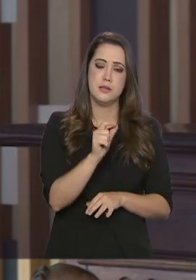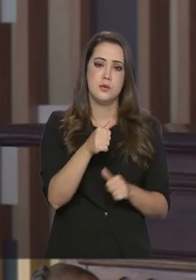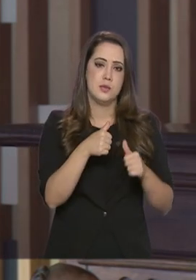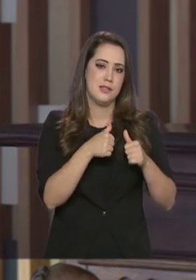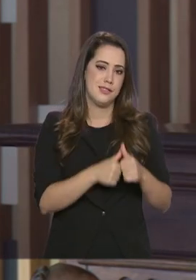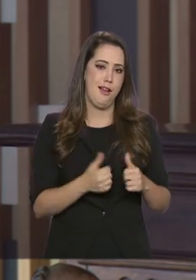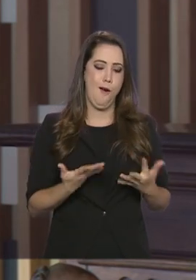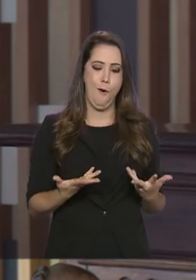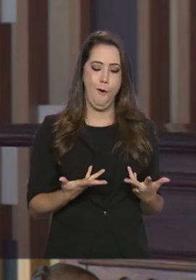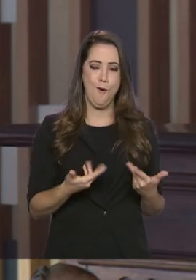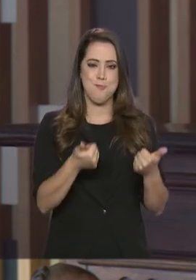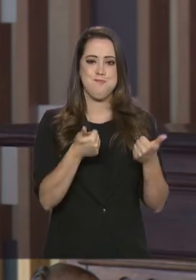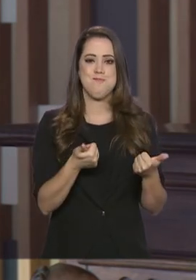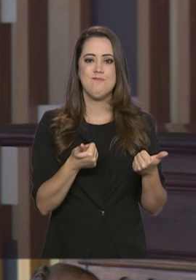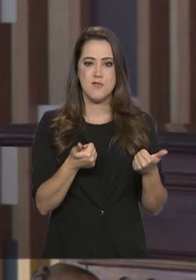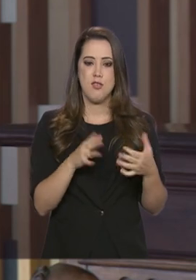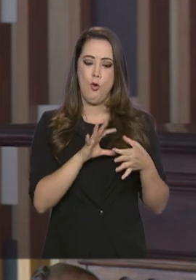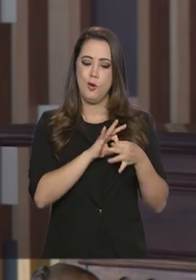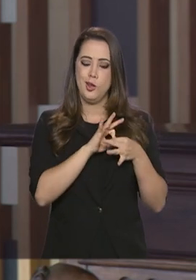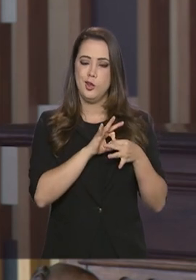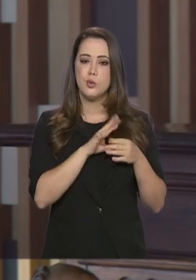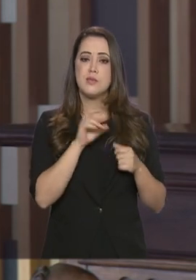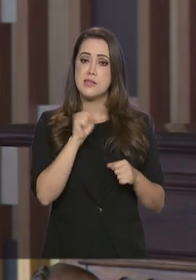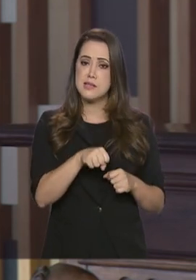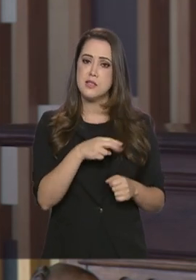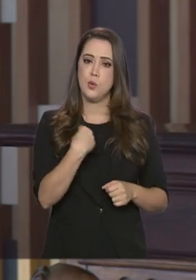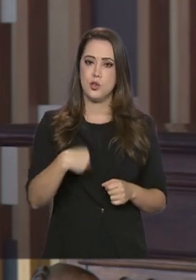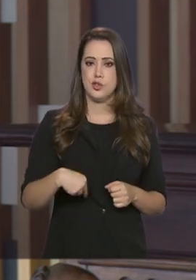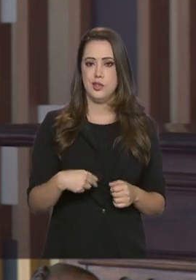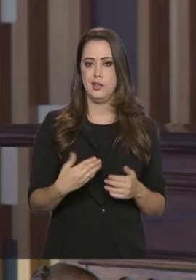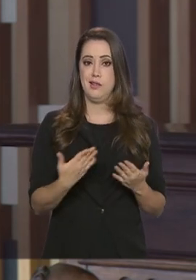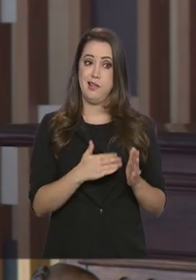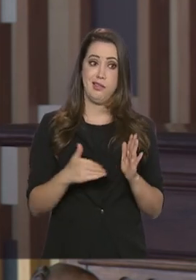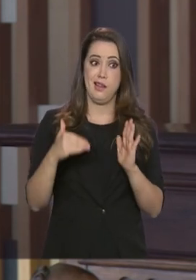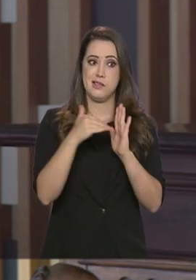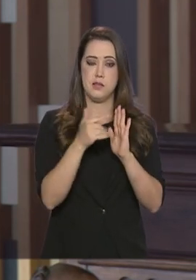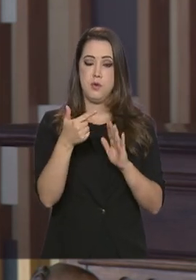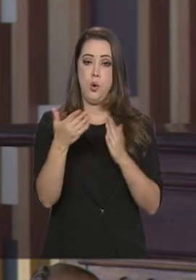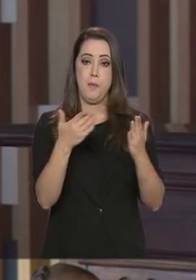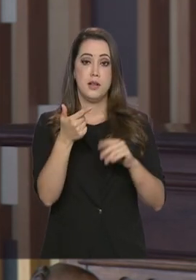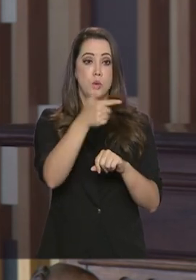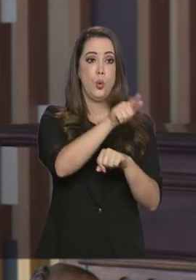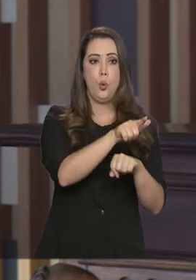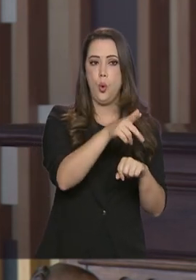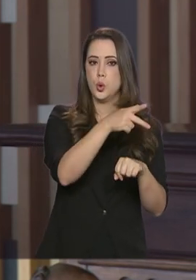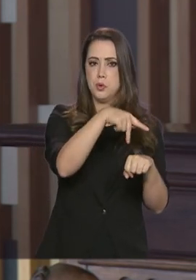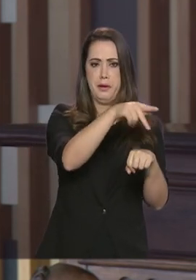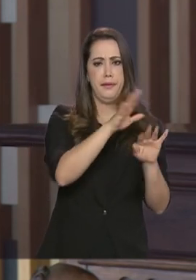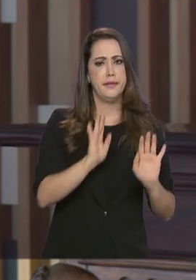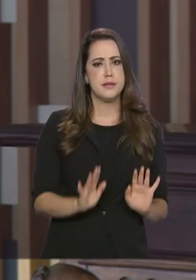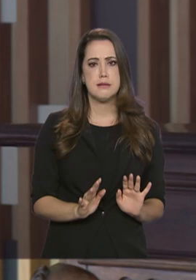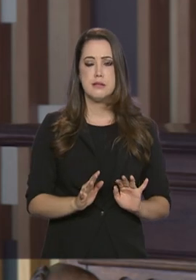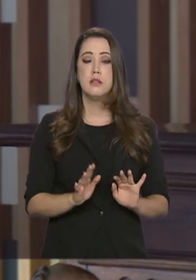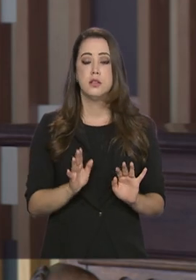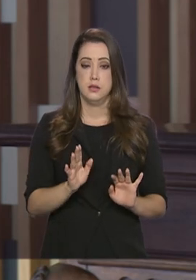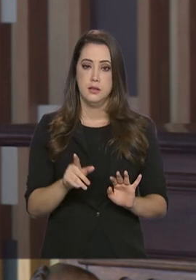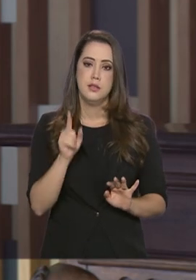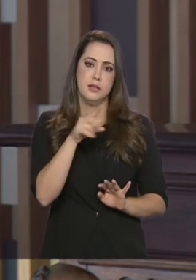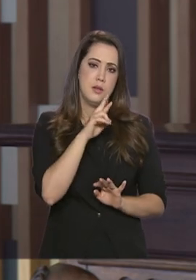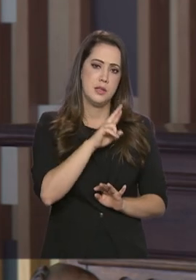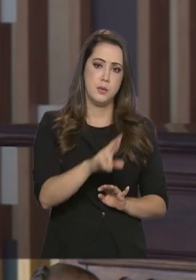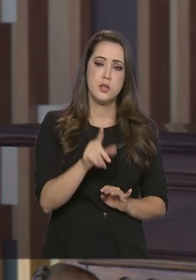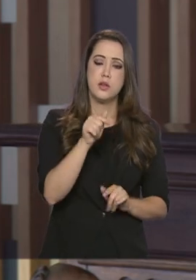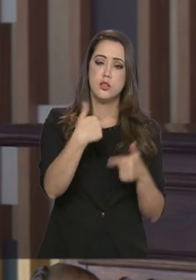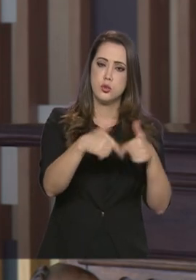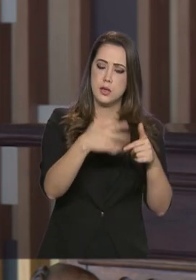uma qualidade de relação superior à do que a China tem com outros grandes parceiros. E isso é resultado de um trabalho